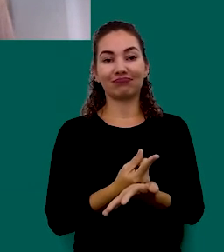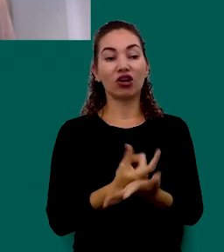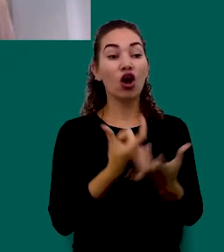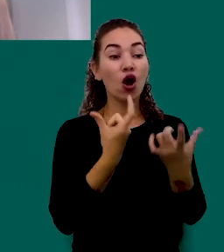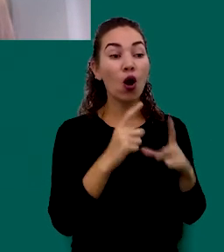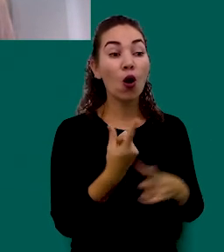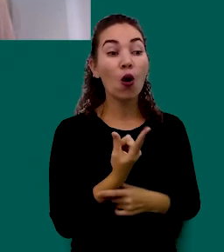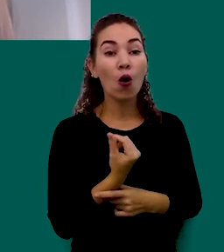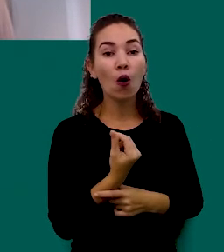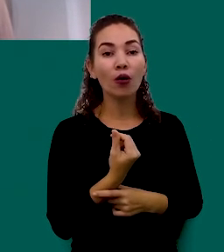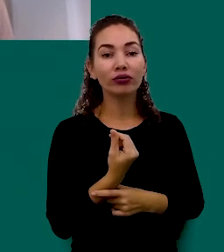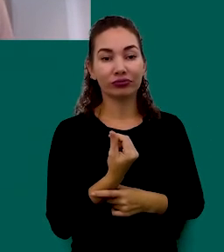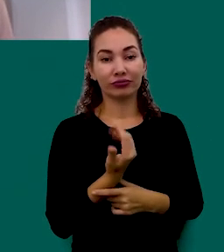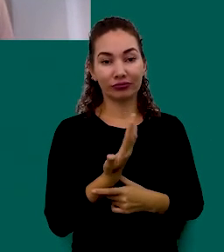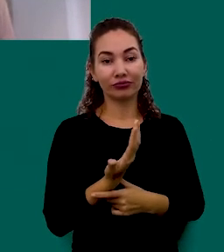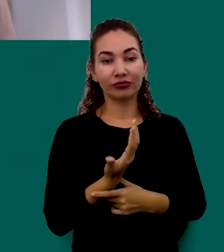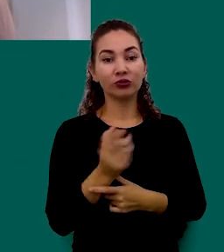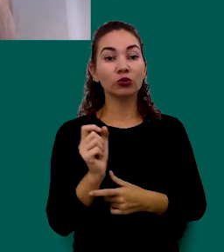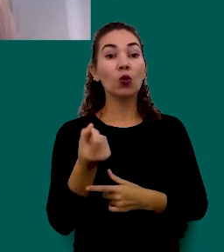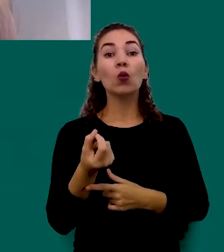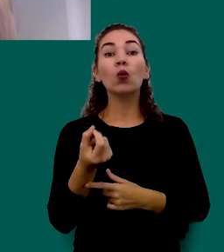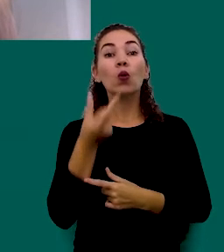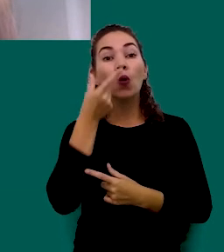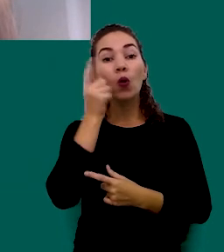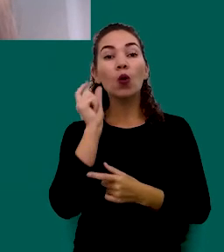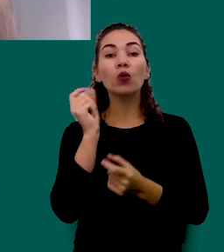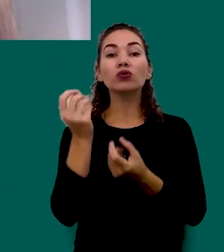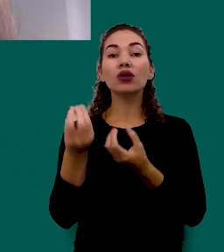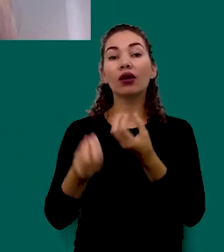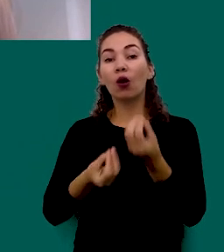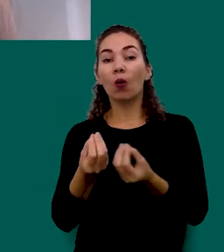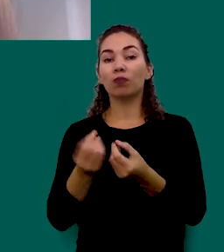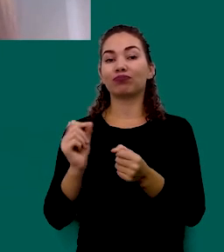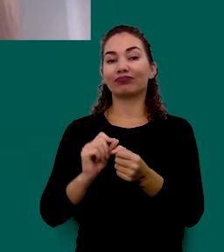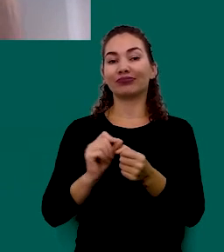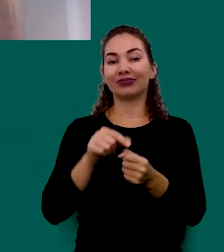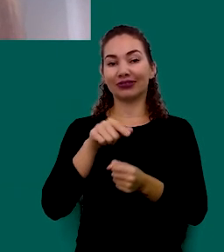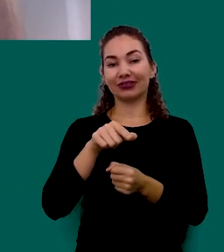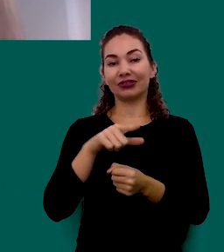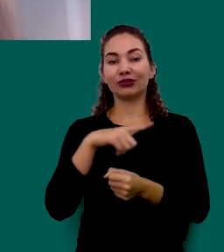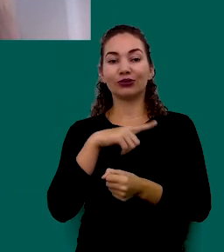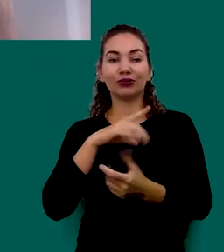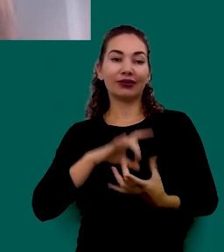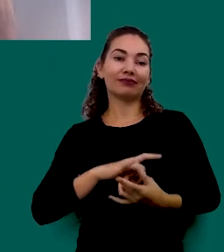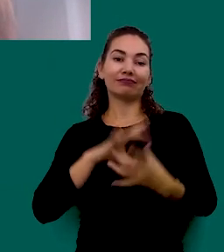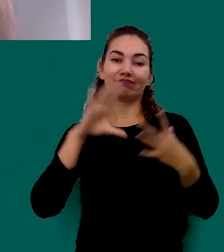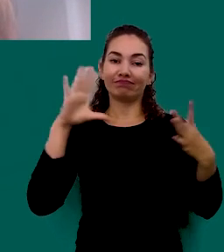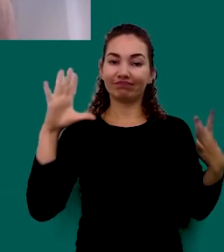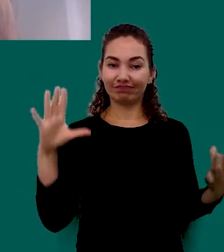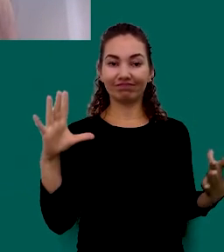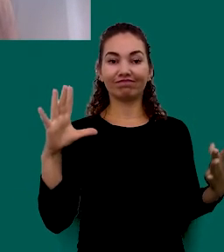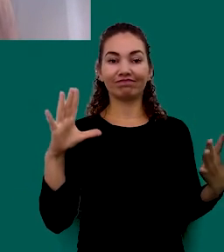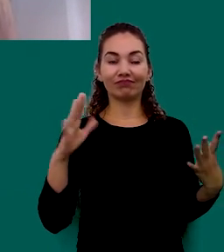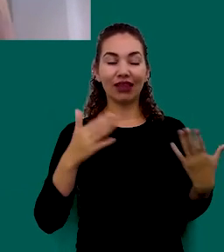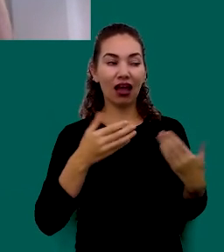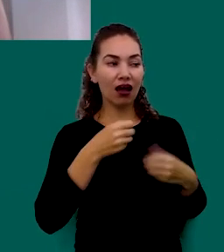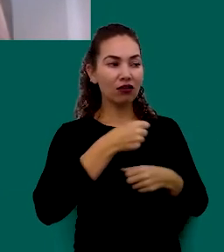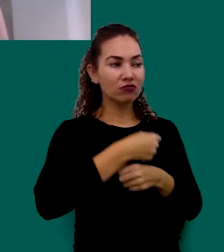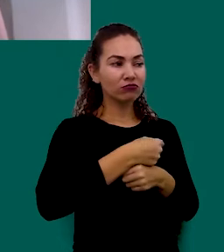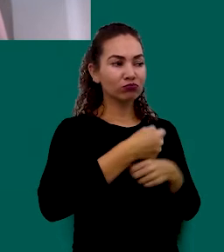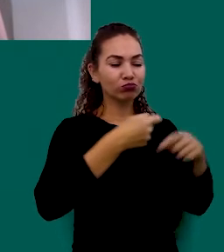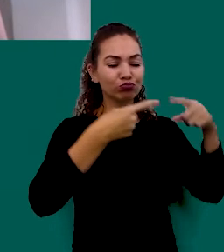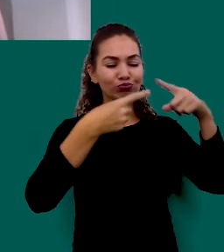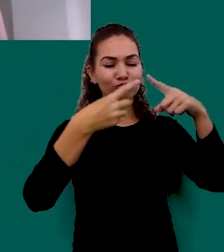Destina Os Teus Recursos E Quais São As Possibilidades Que Tu Tens Isso Te Gera Liberdade Te Abre Um Leque De